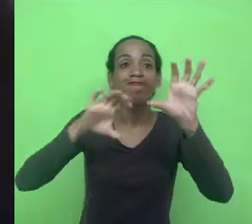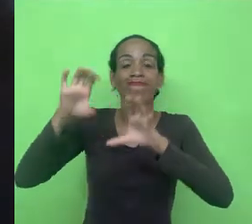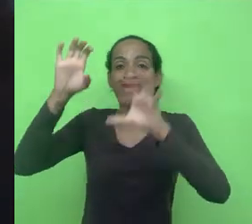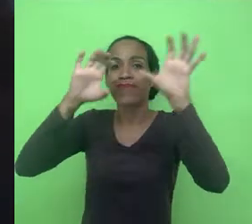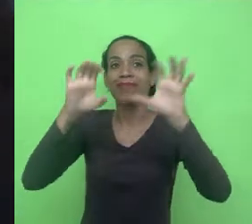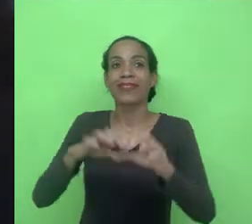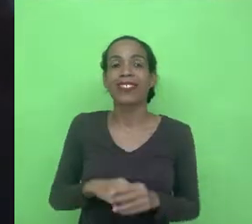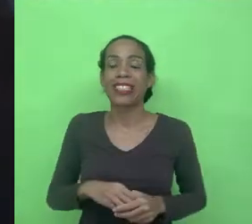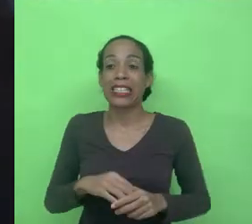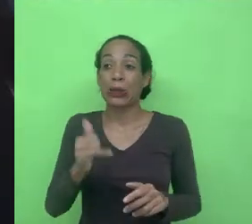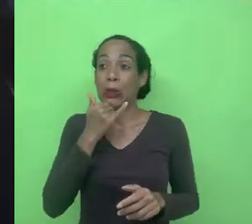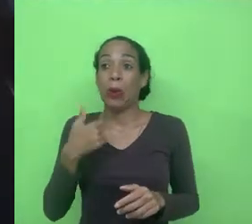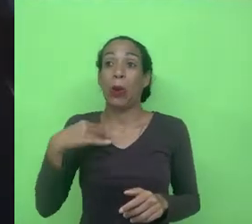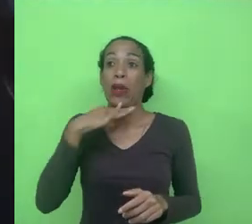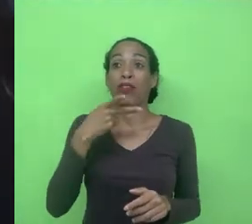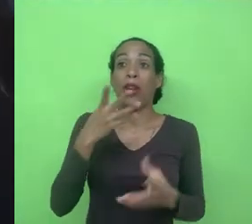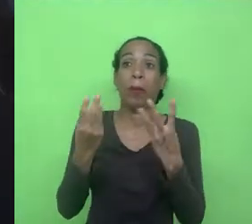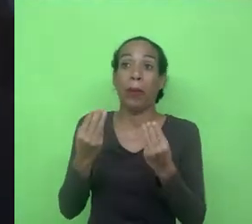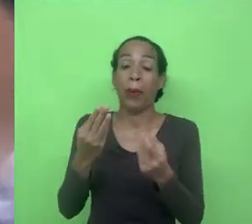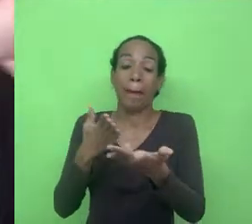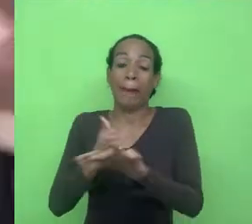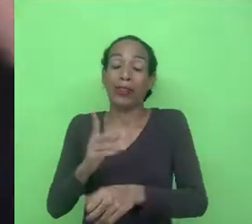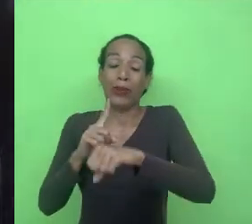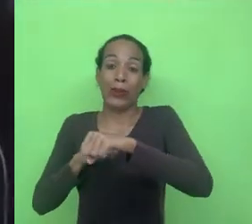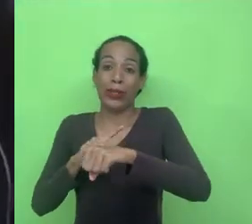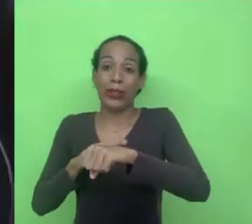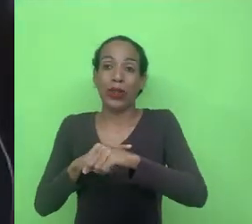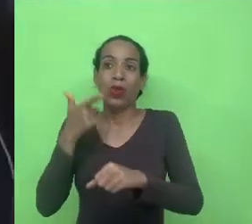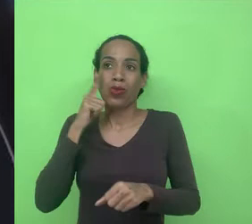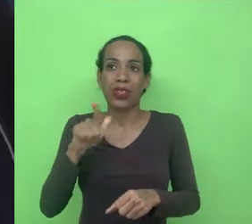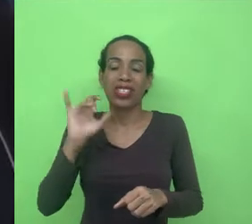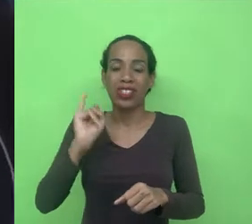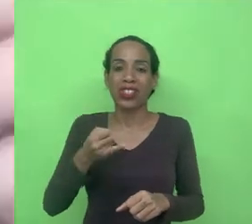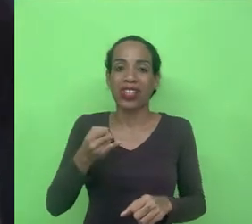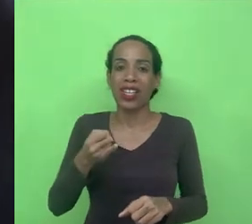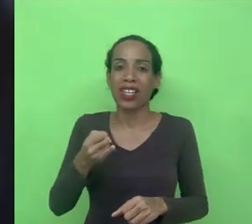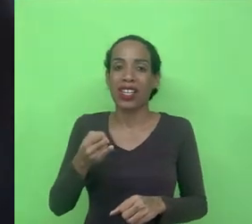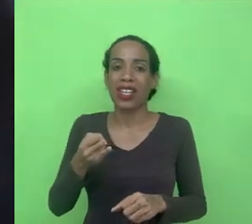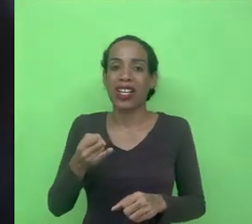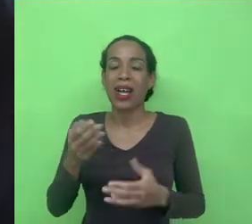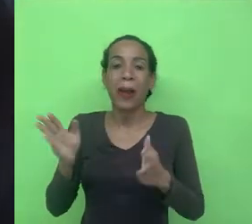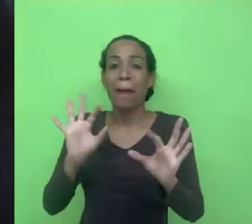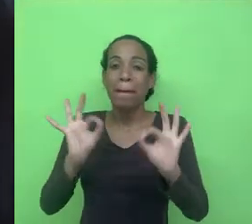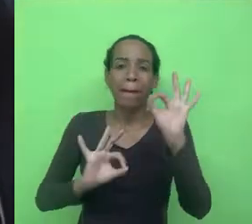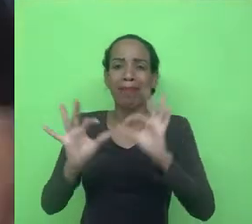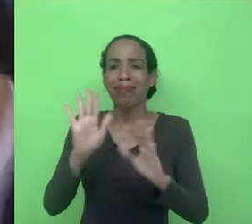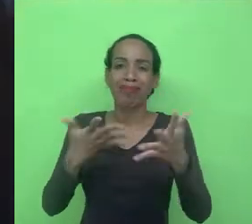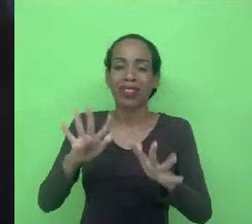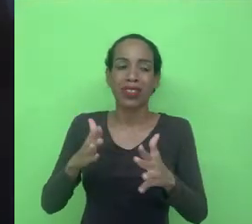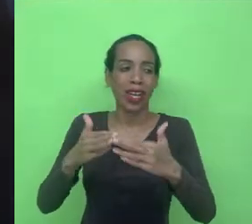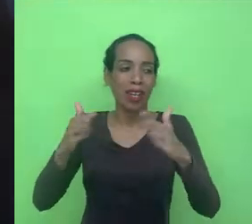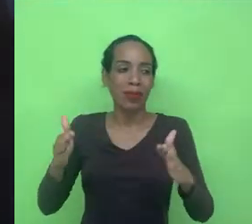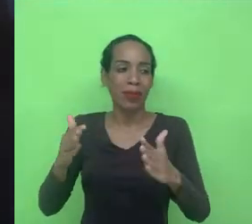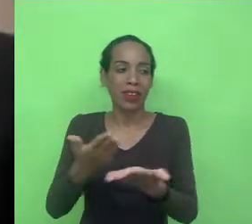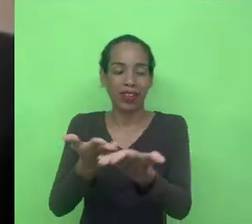que eu já passei do tempo aí e eu acho que eu já consegui dar um panorama geral, vou abrir para vocês agora.